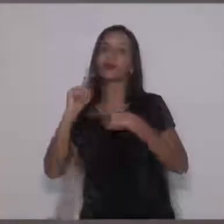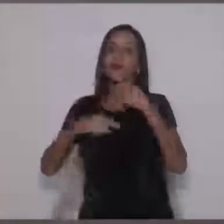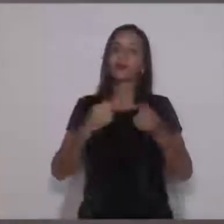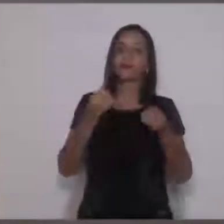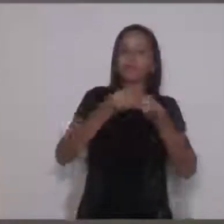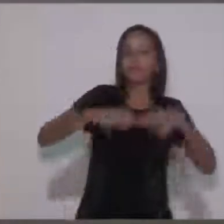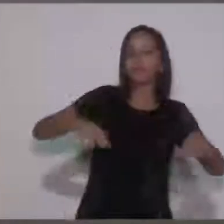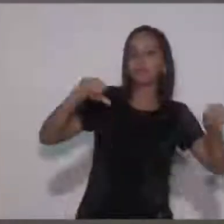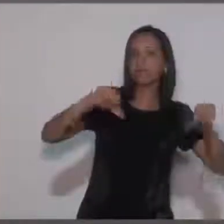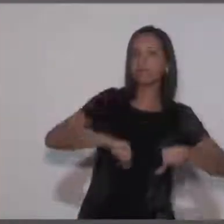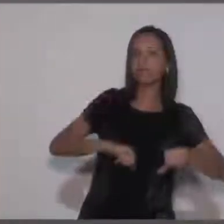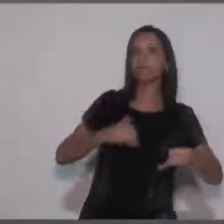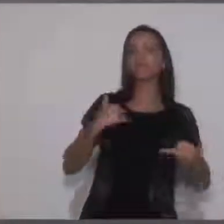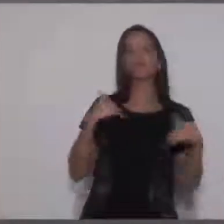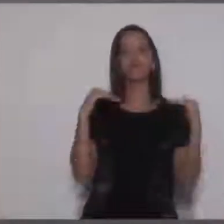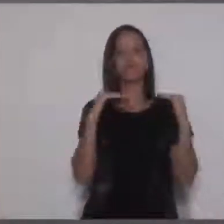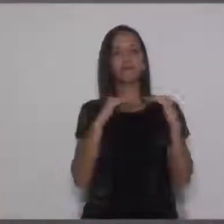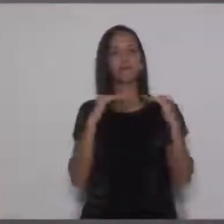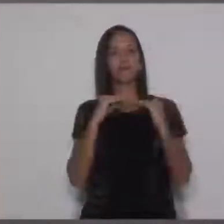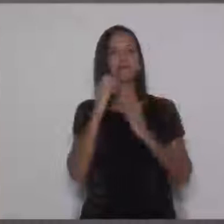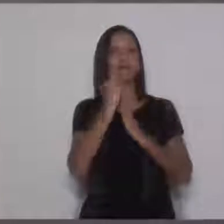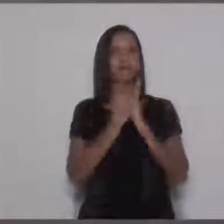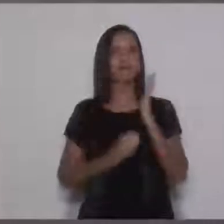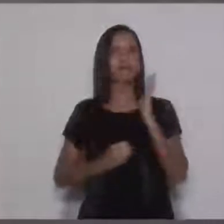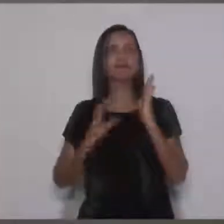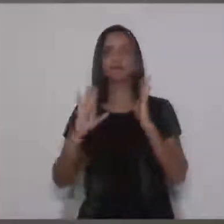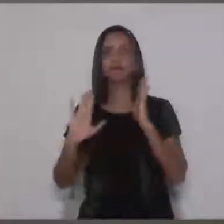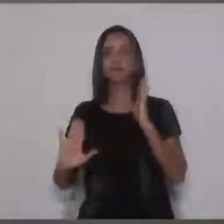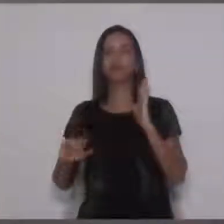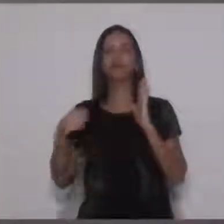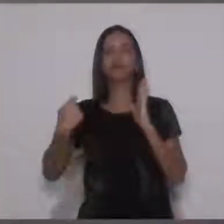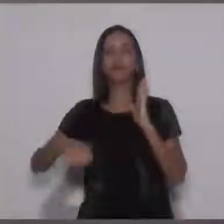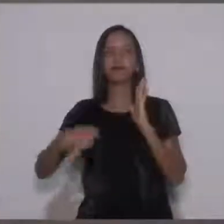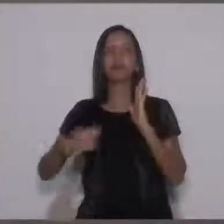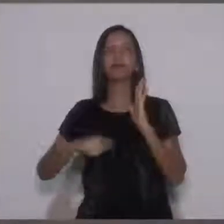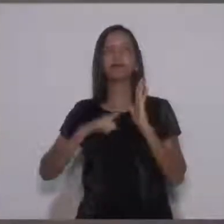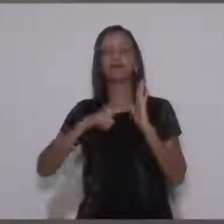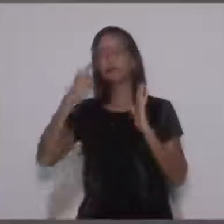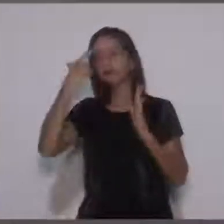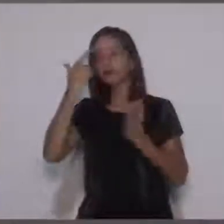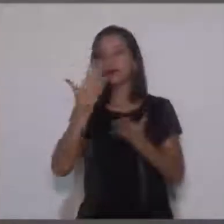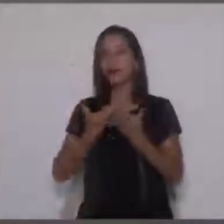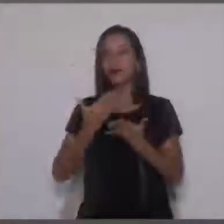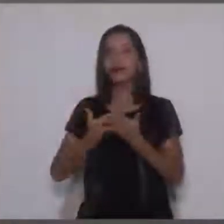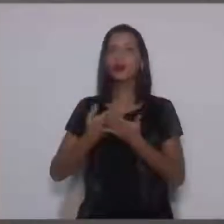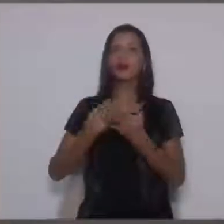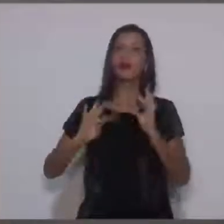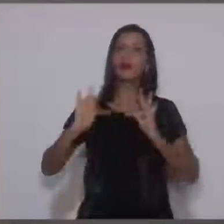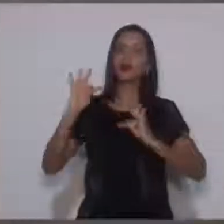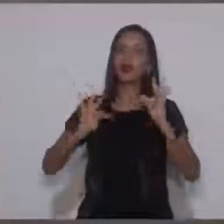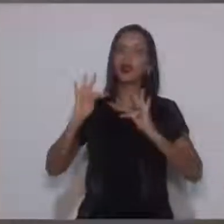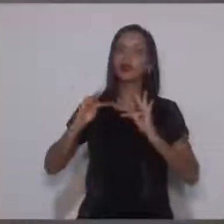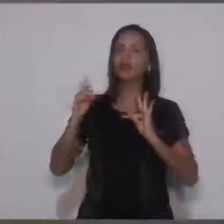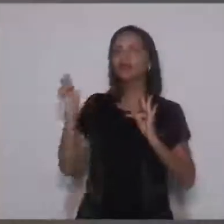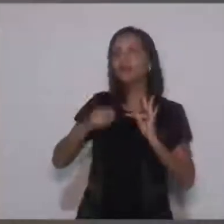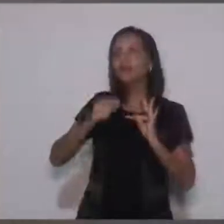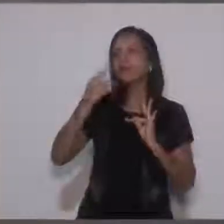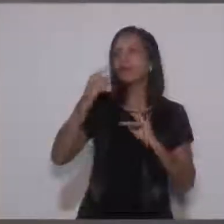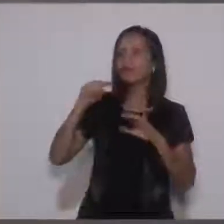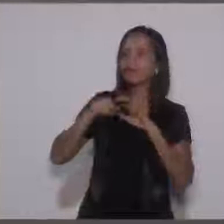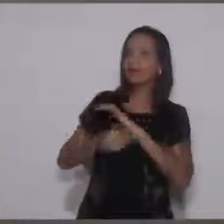Então, concordo, falei para ele, assino o ofício aí, mas há que ter estudos técnicos aprofundados para que a gente